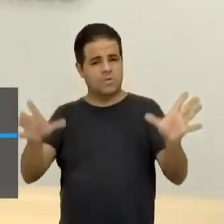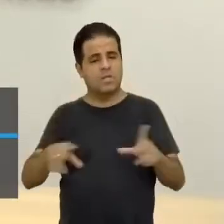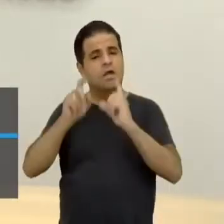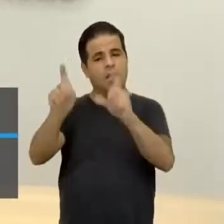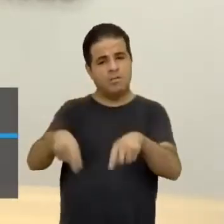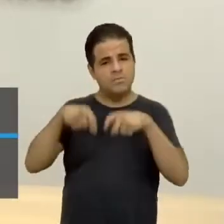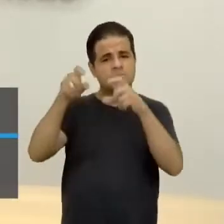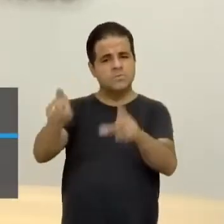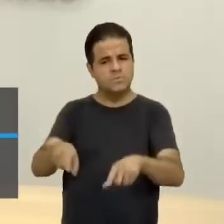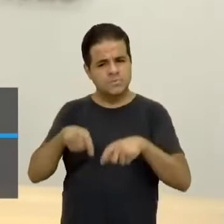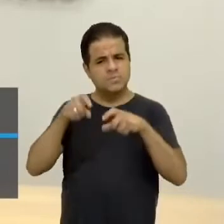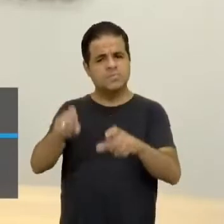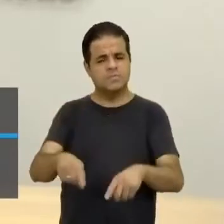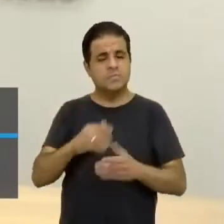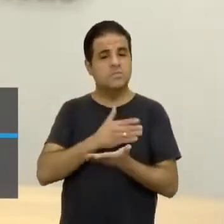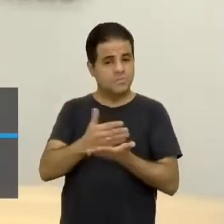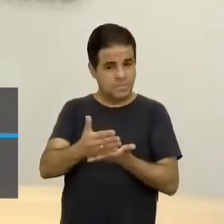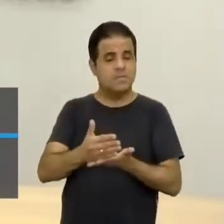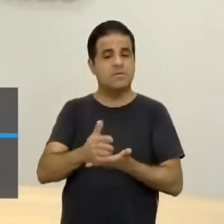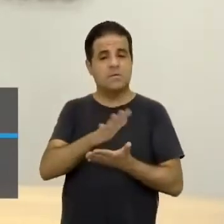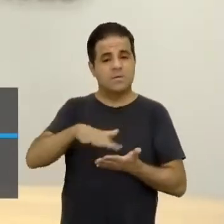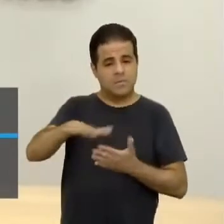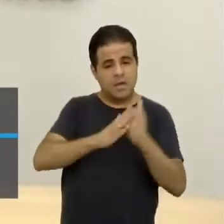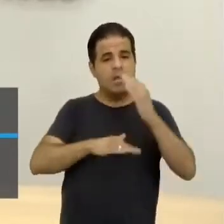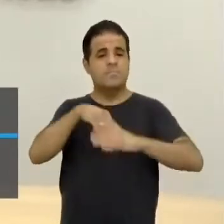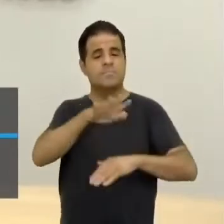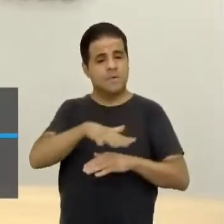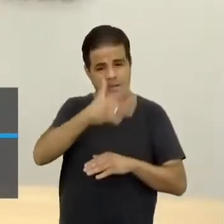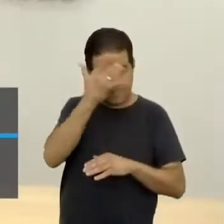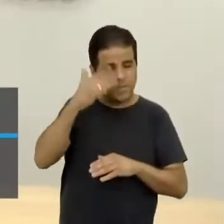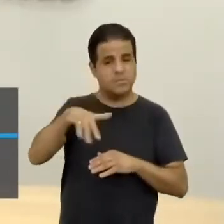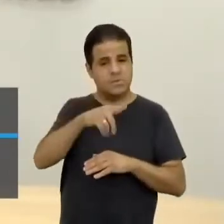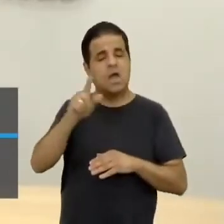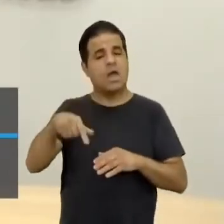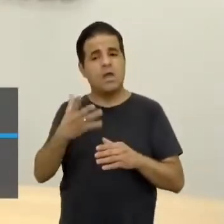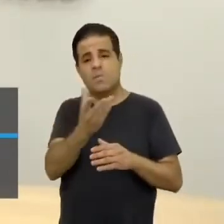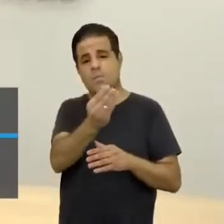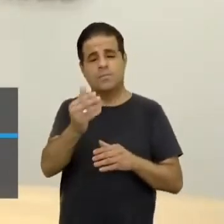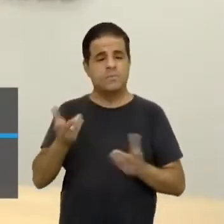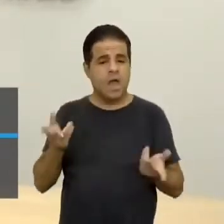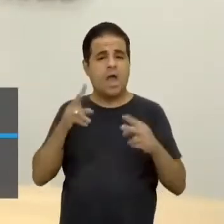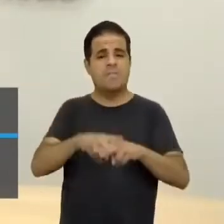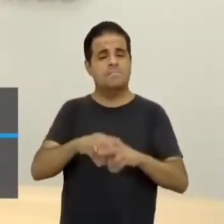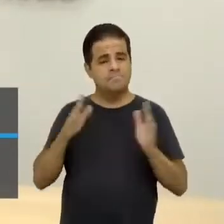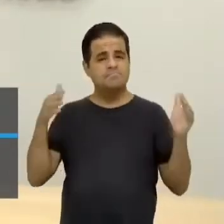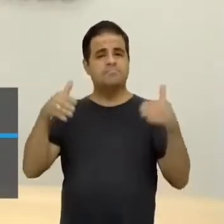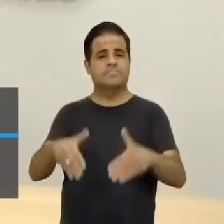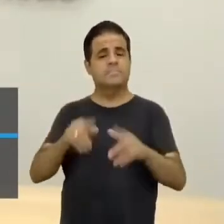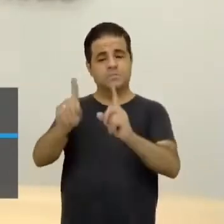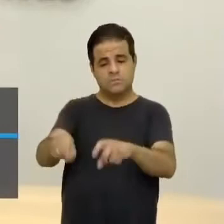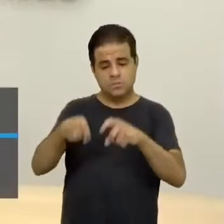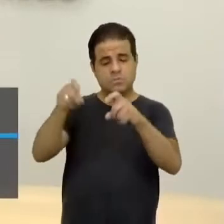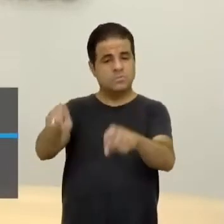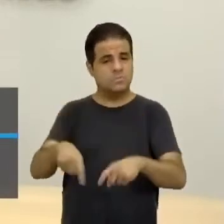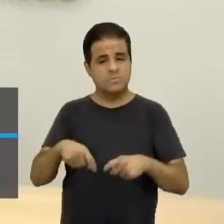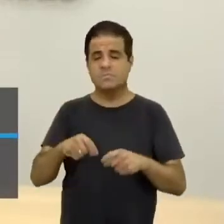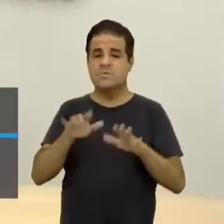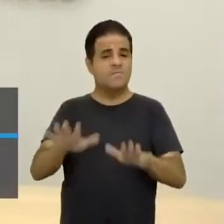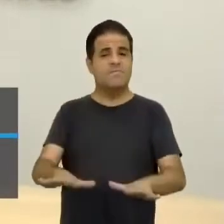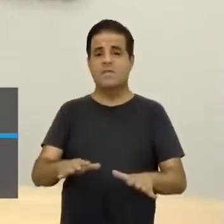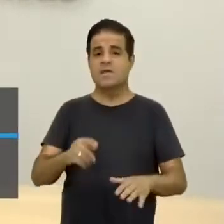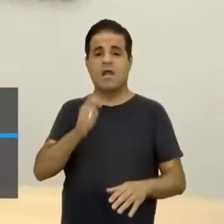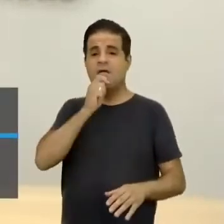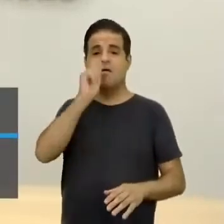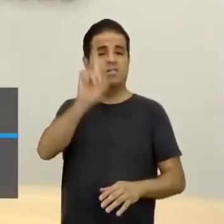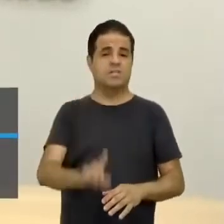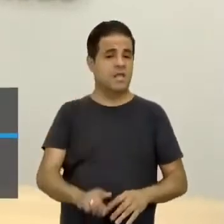rural pra uma demografia urbana, ou seja, uma parte da população é bastante ainda presa à questão do campo e fica completamente